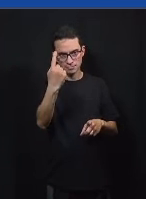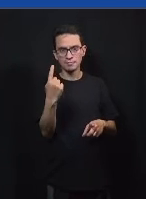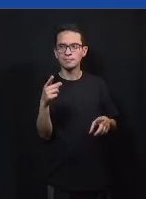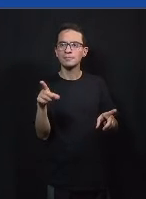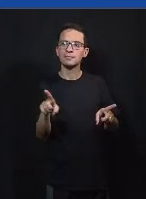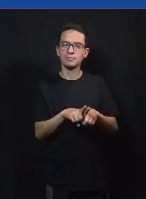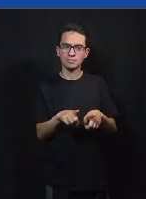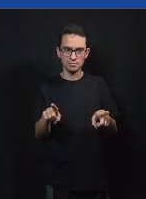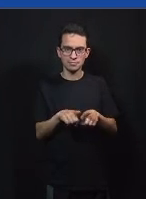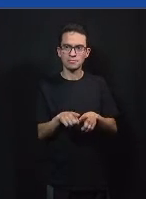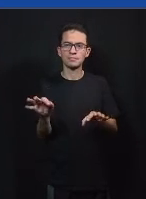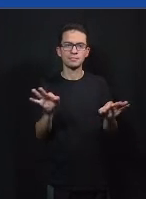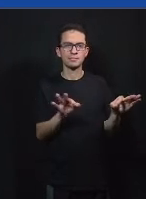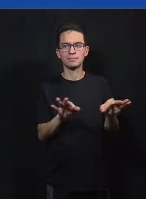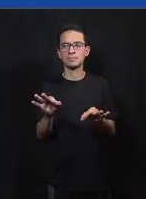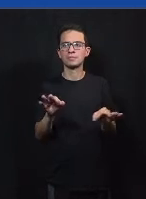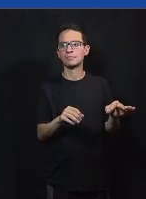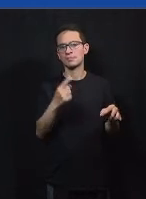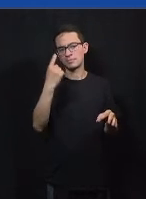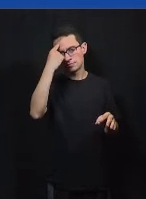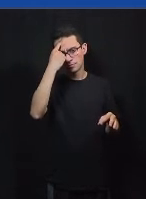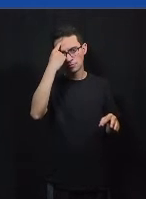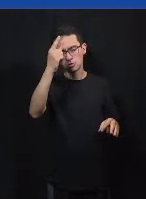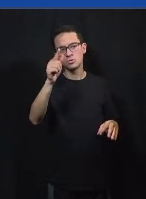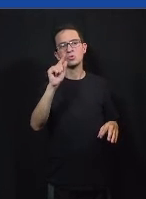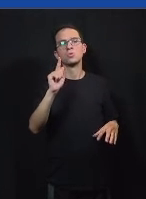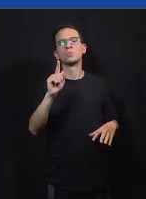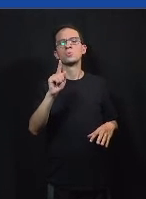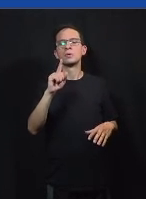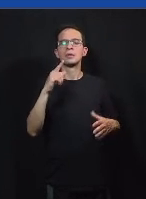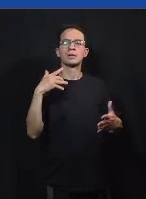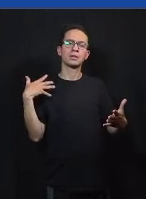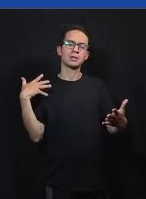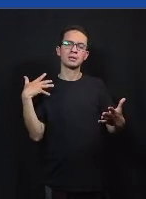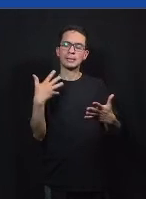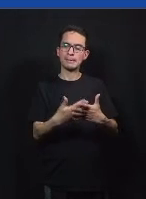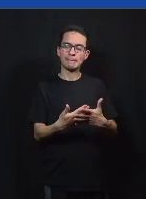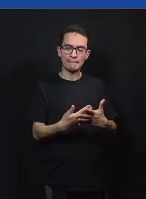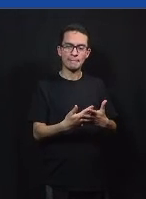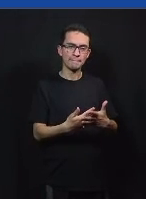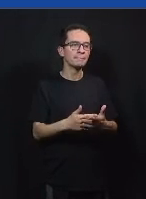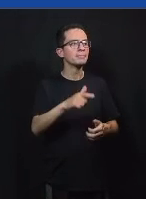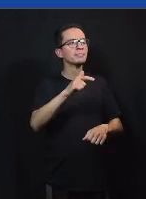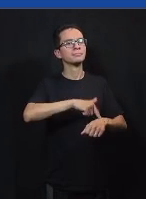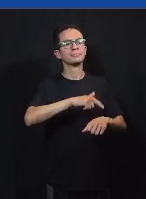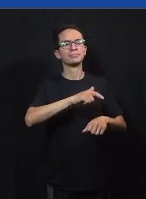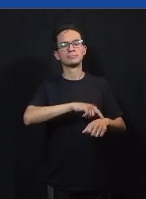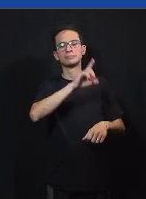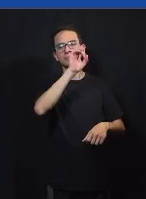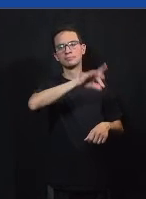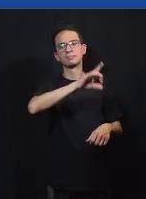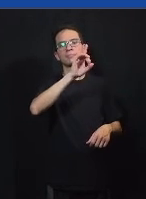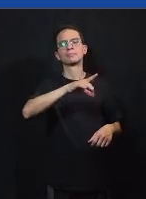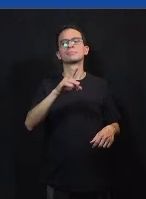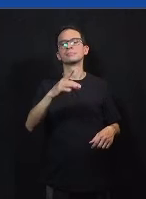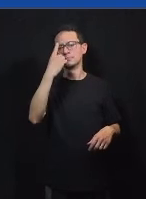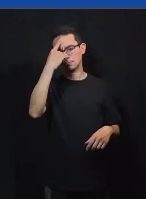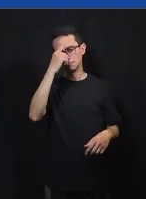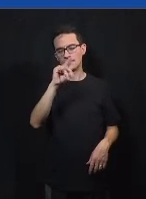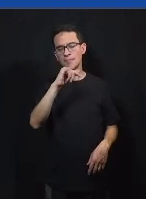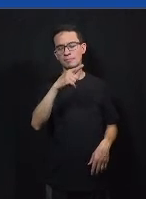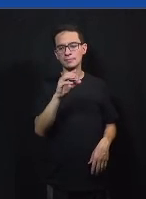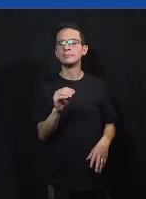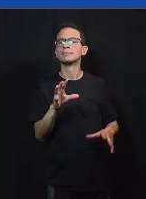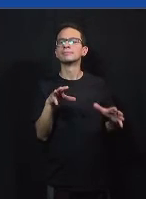citação direta do estudo que fala que longe de serem situações episódicas ou isoladas o contexto de polarização política